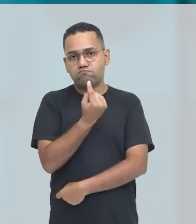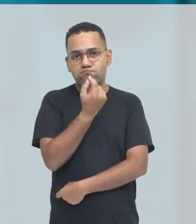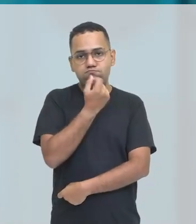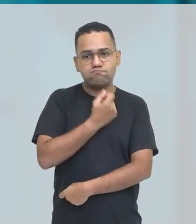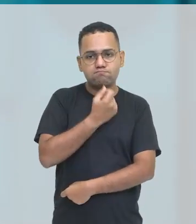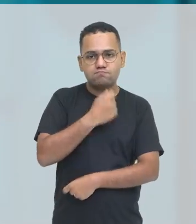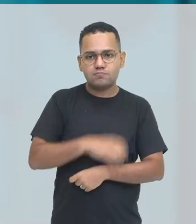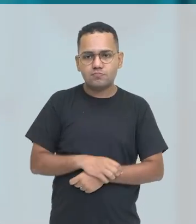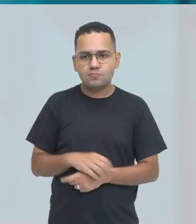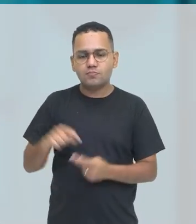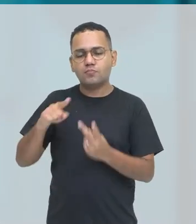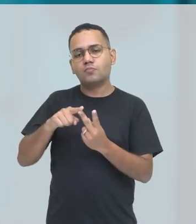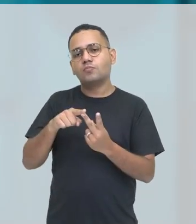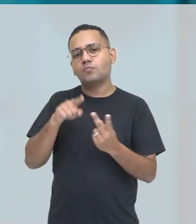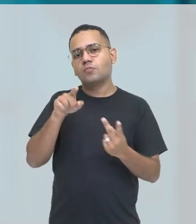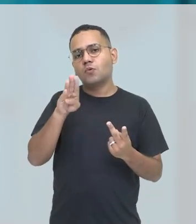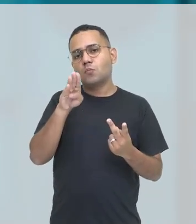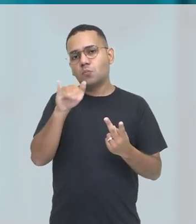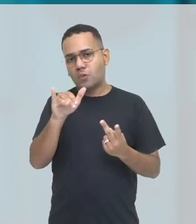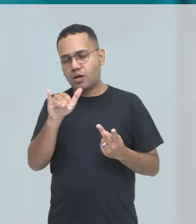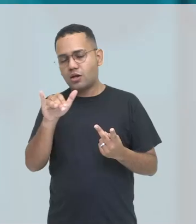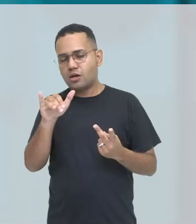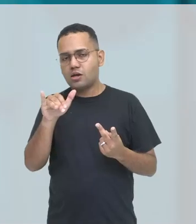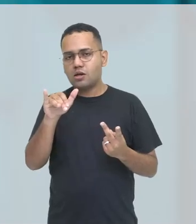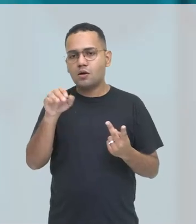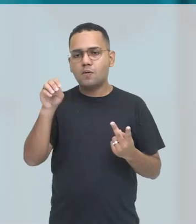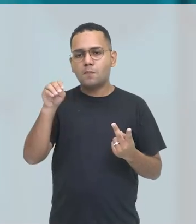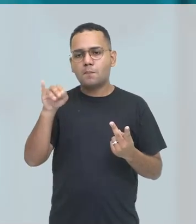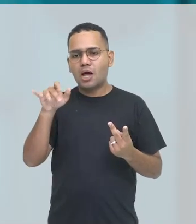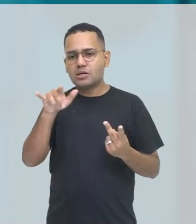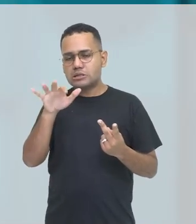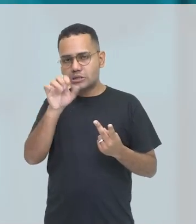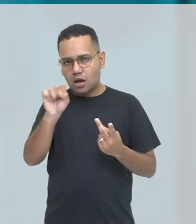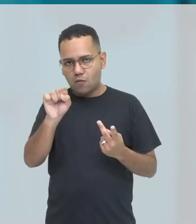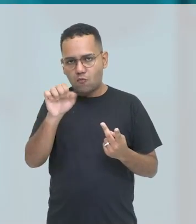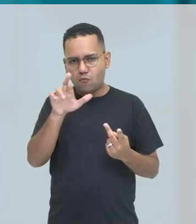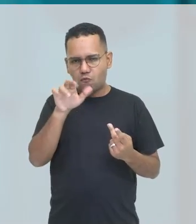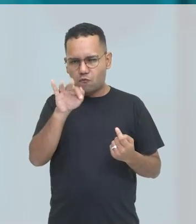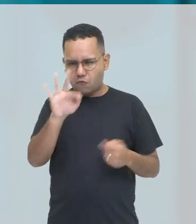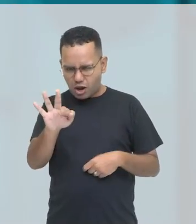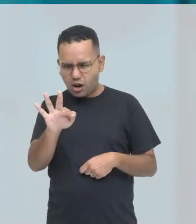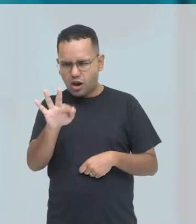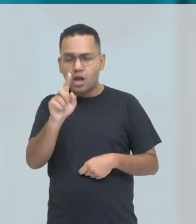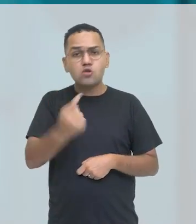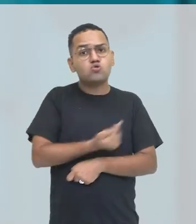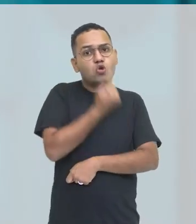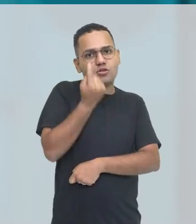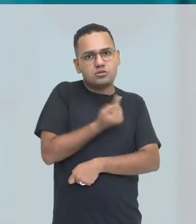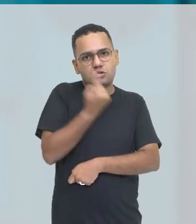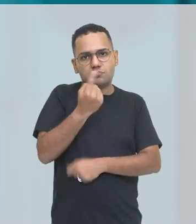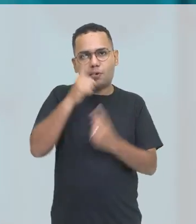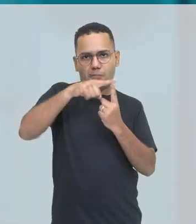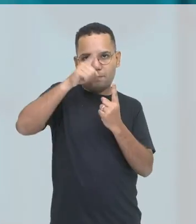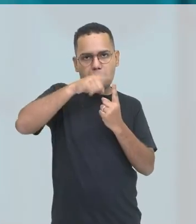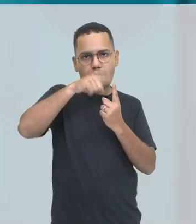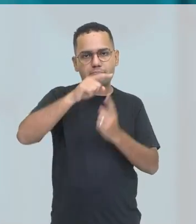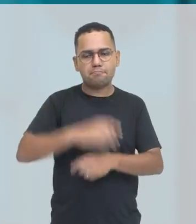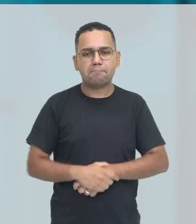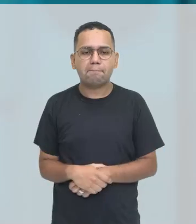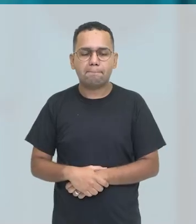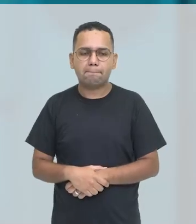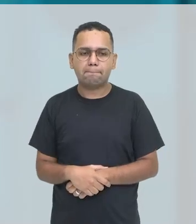Ou by myself vai significar, então, completamente sozinho. Então, é uma ênfase ao fato de fazer algo